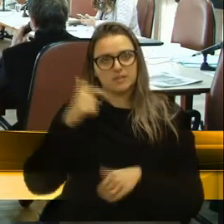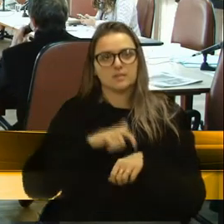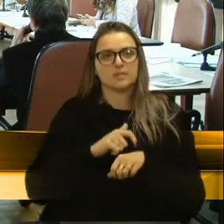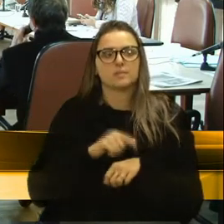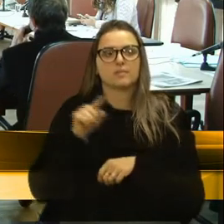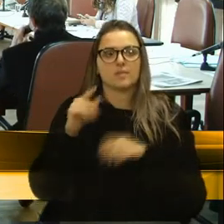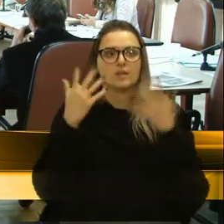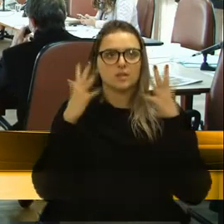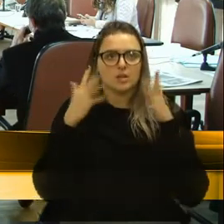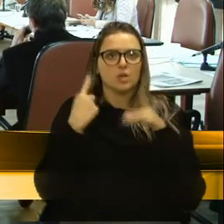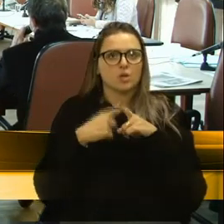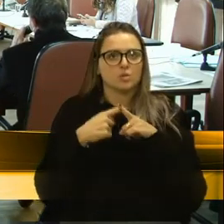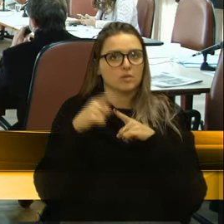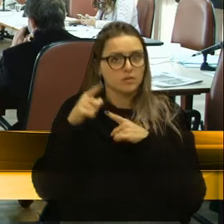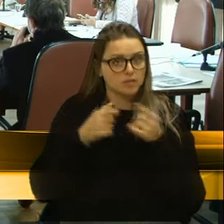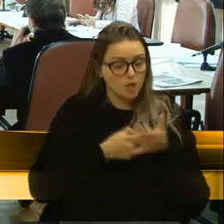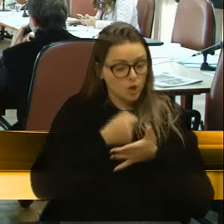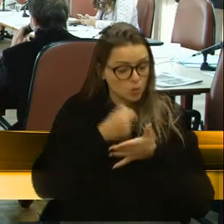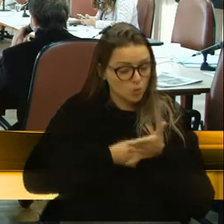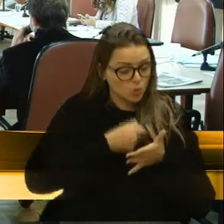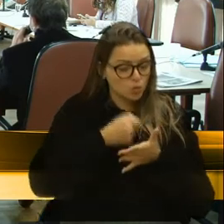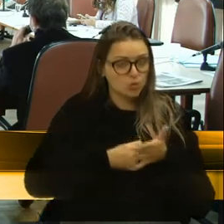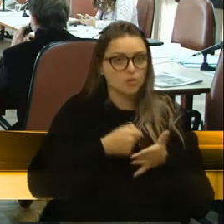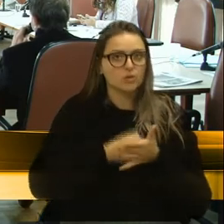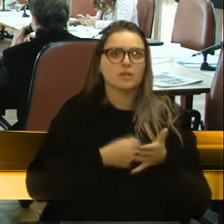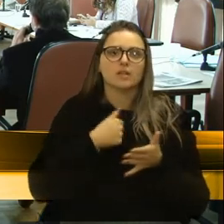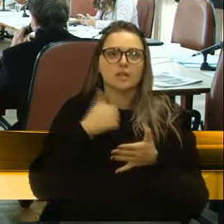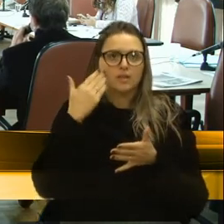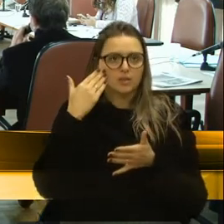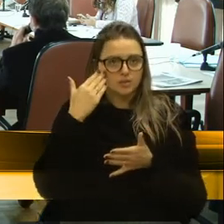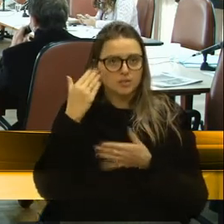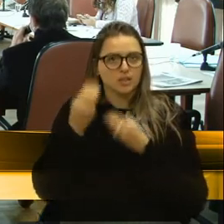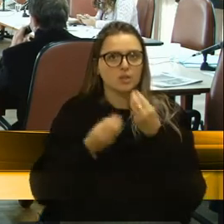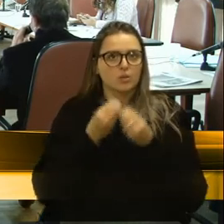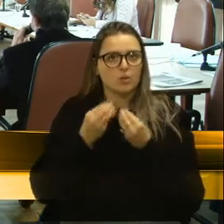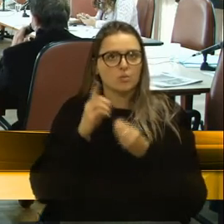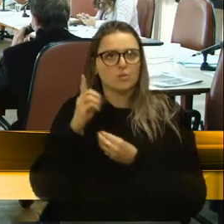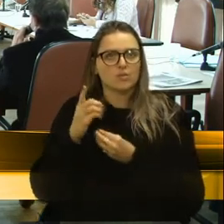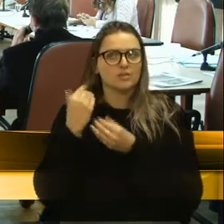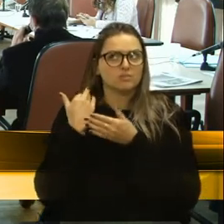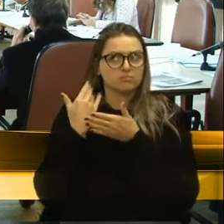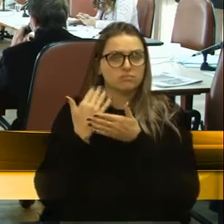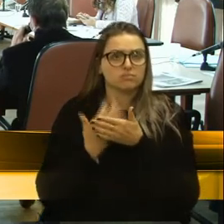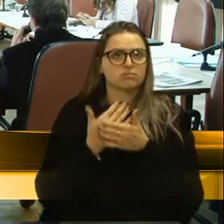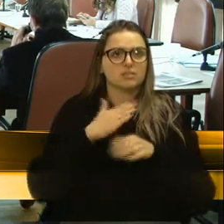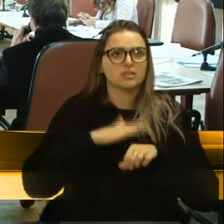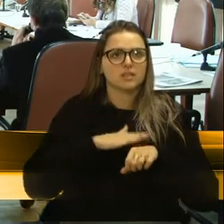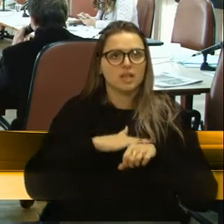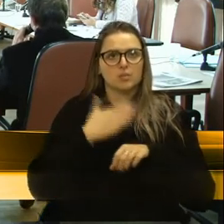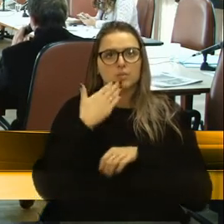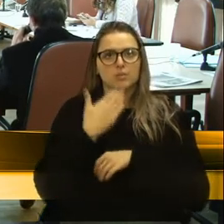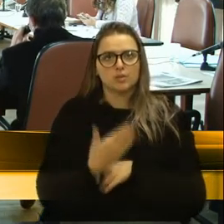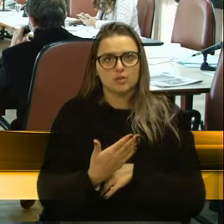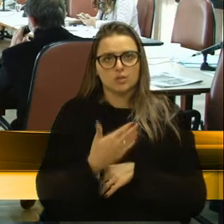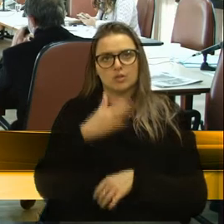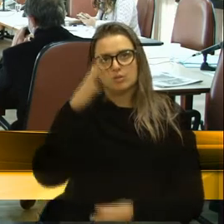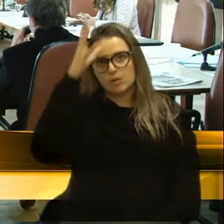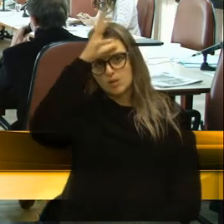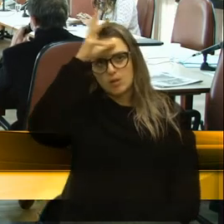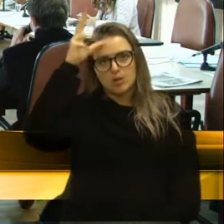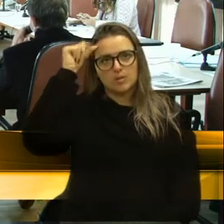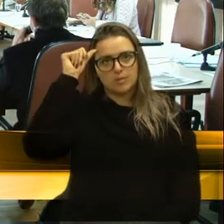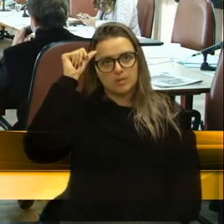Domênico.